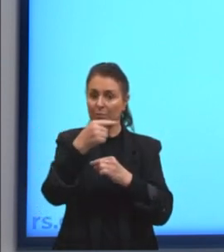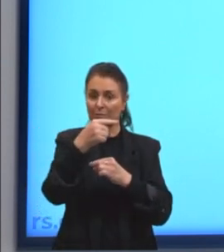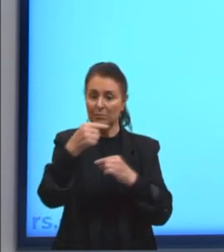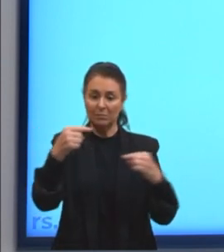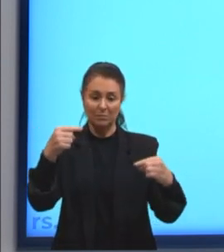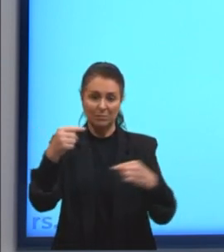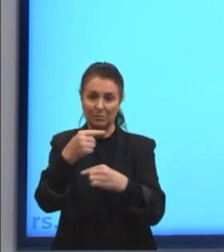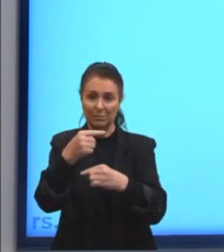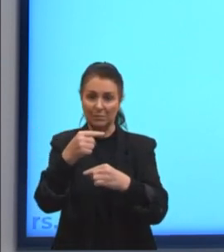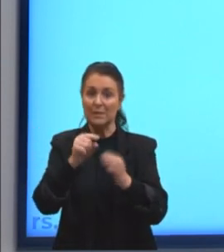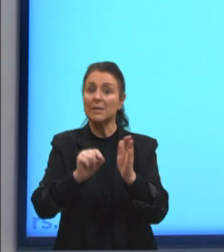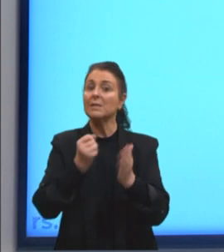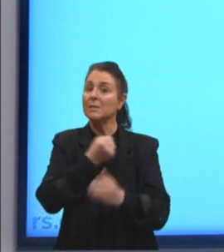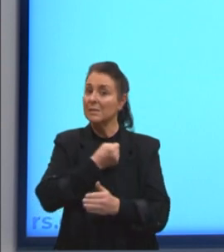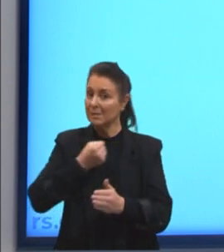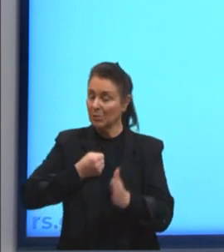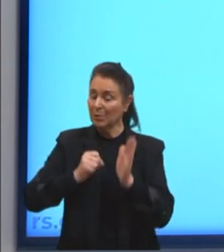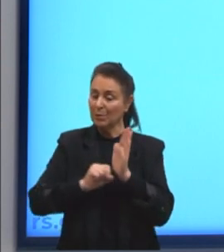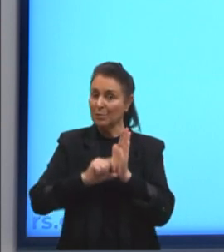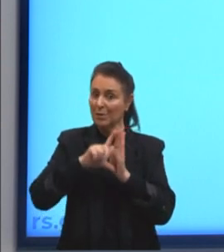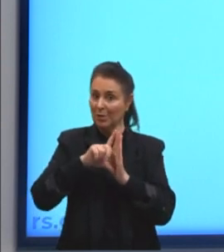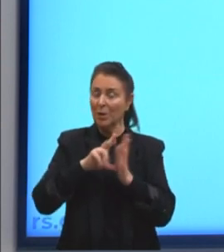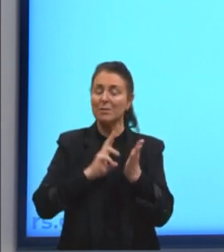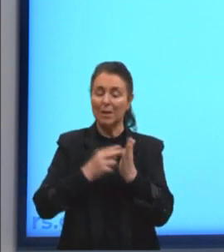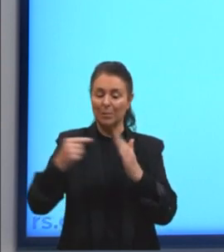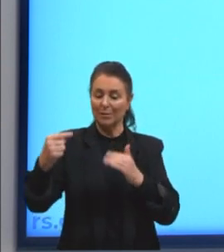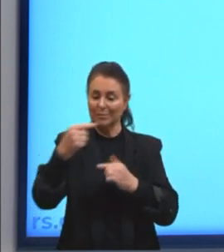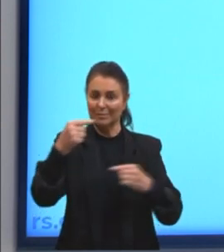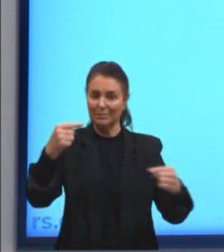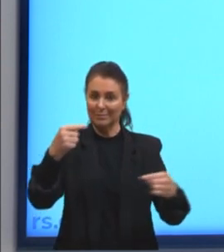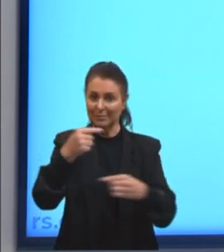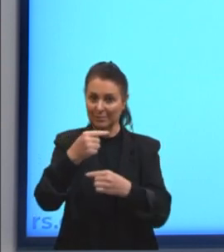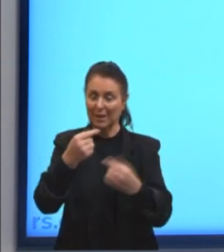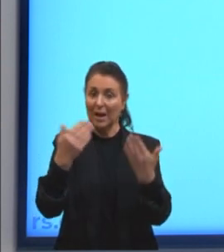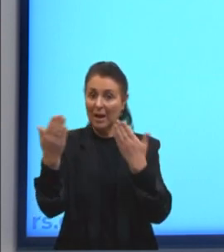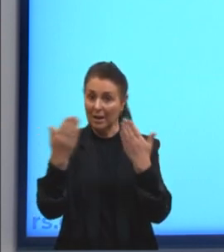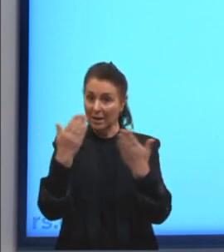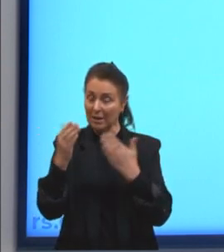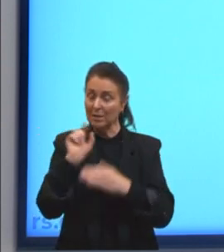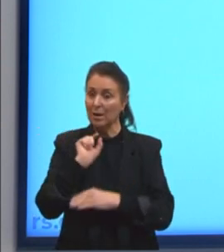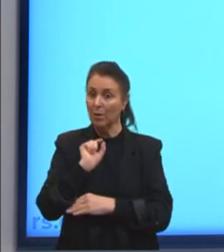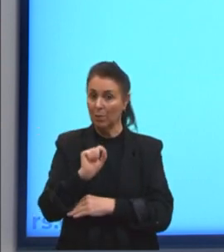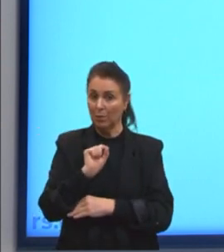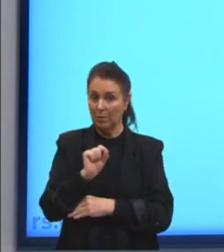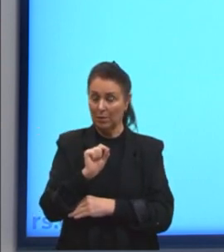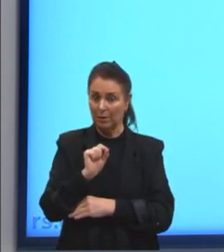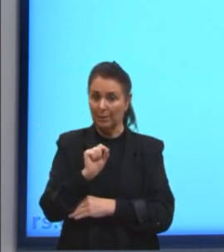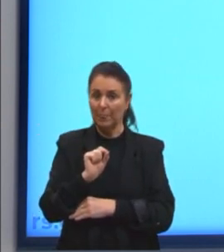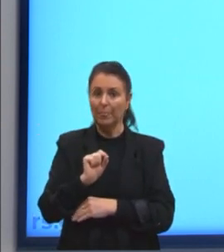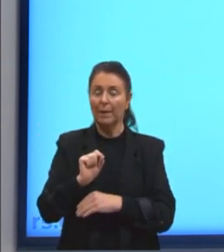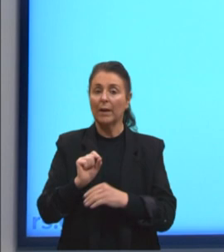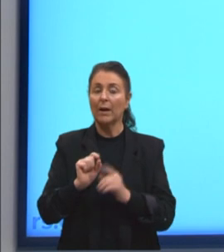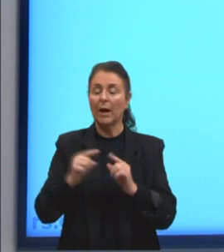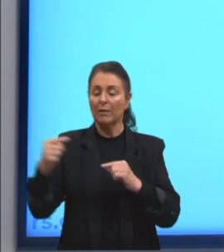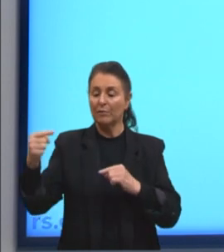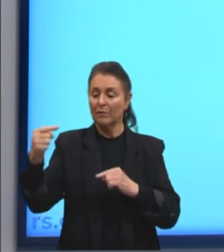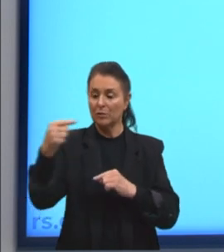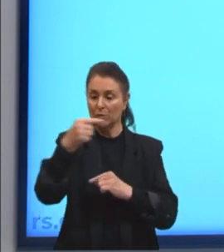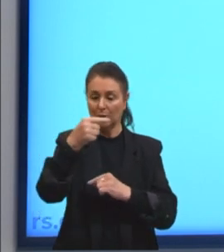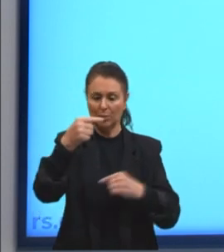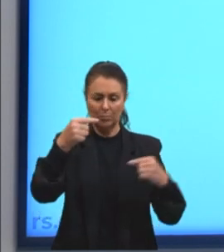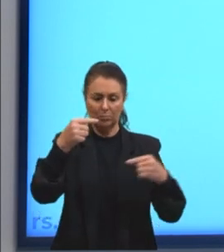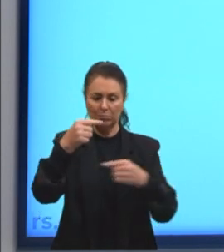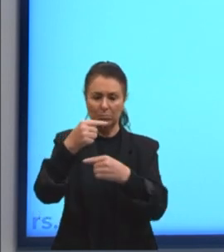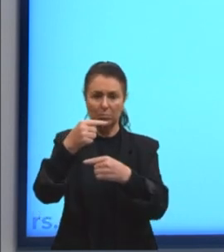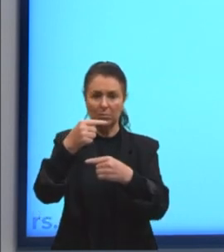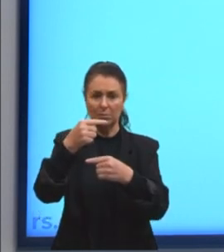e depois coloco a segunda flechinha analisando a situação. Quando as flechinhas estão uma para cada lado,